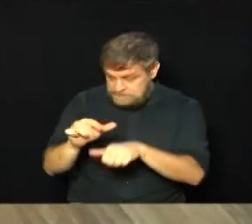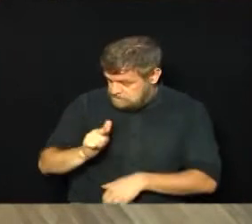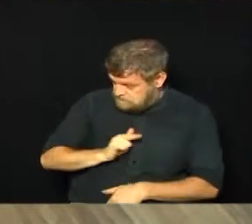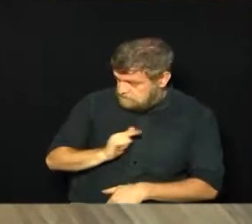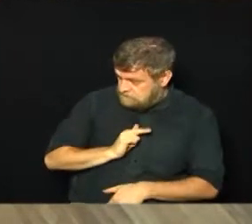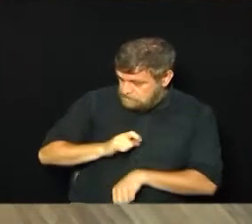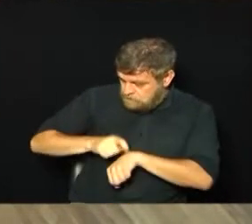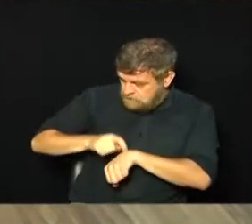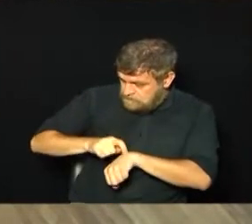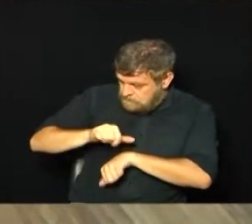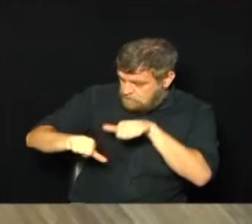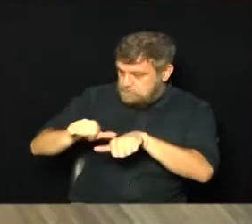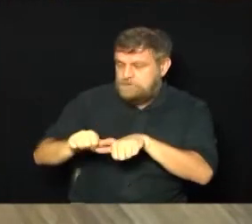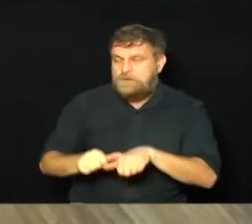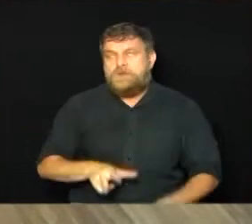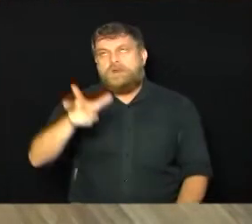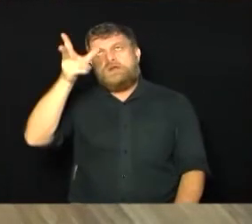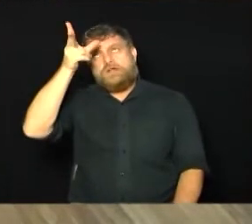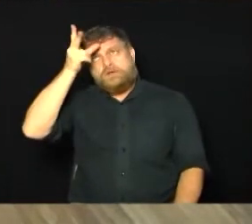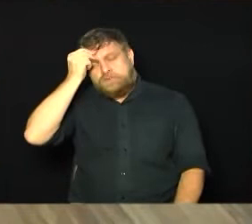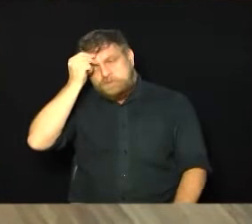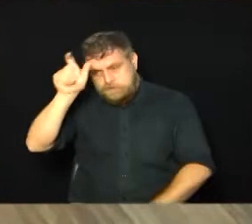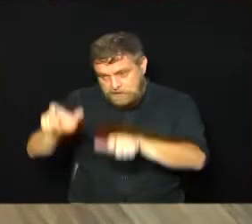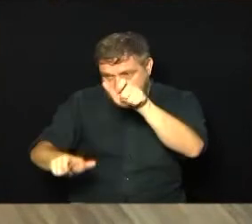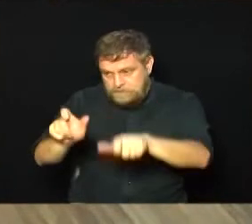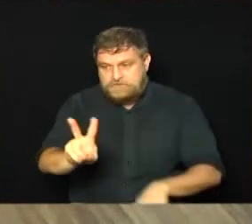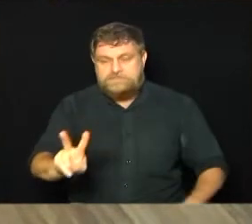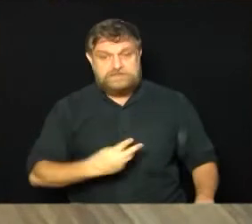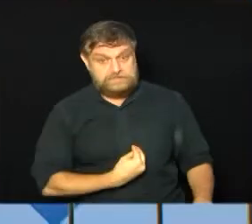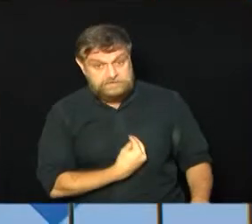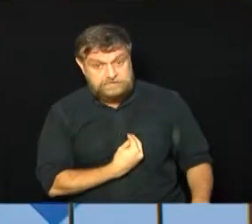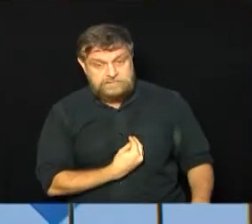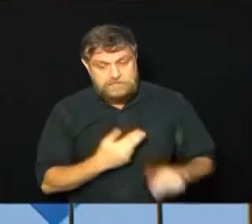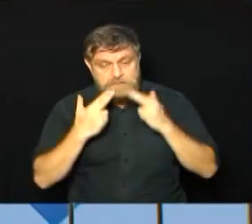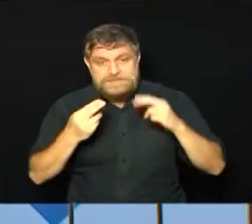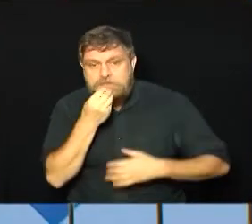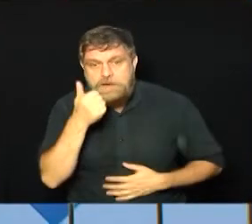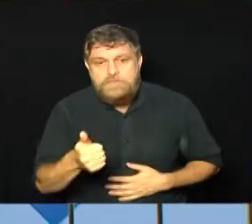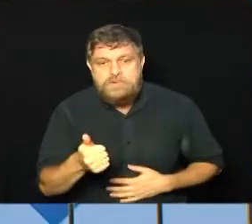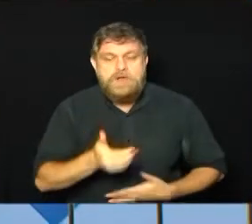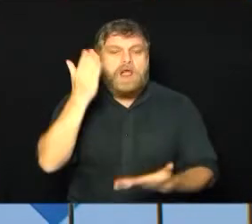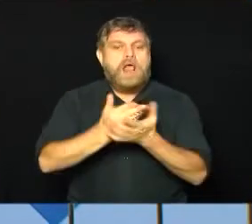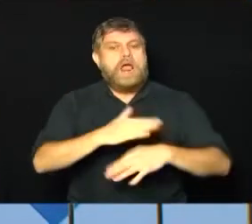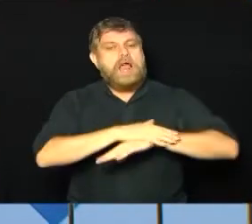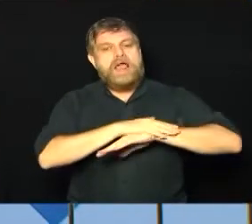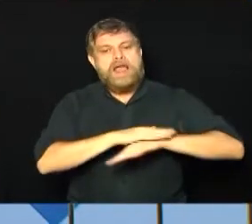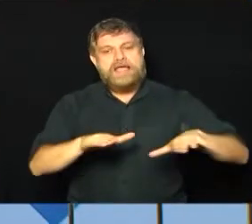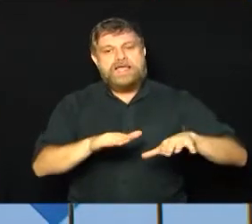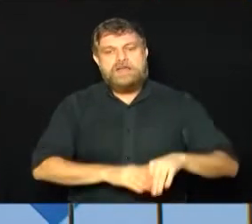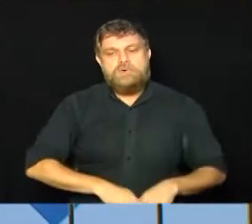Houve sim. Ainda bem para quem mora em Valinhas, uma boa notícia, né? Fim do racionamento. Olha só.